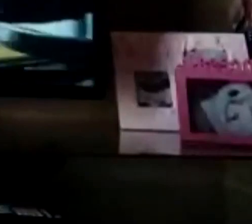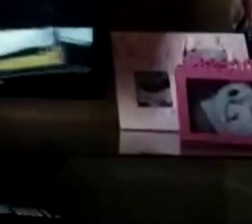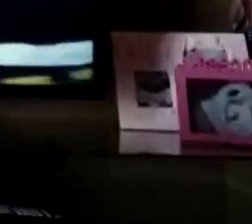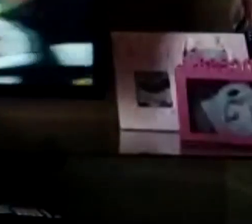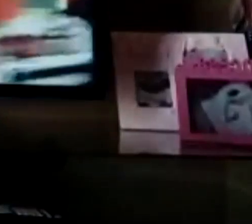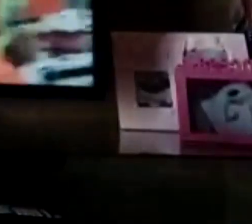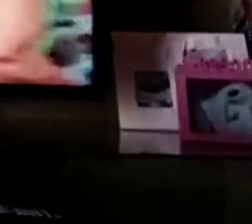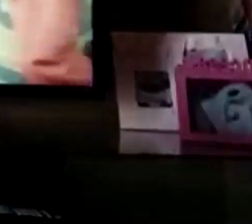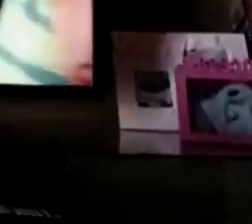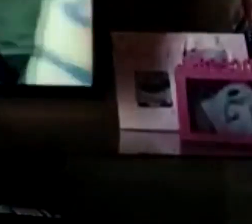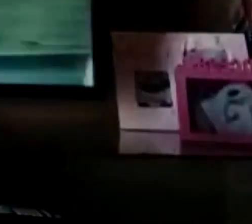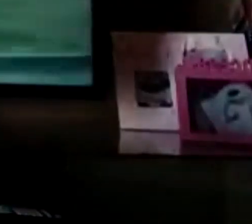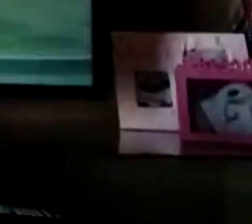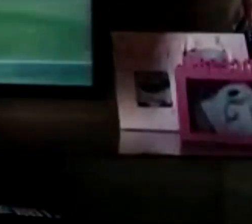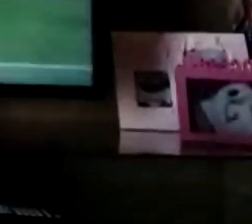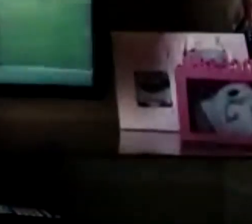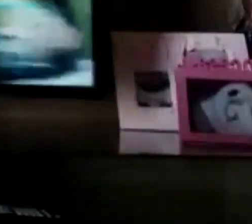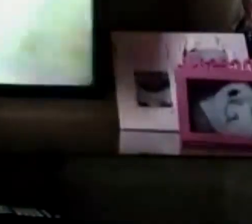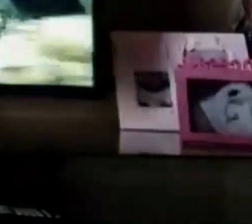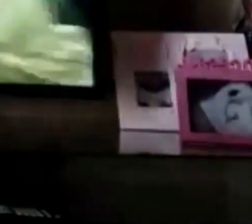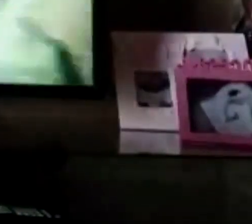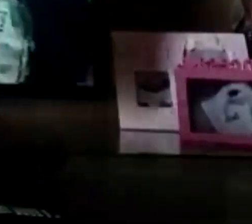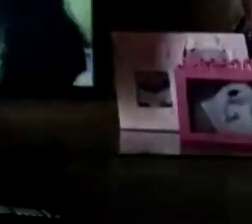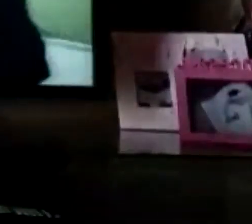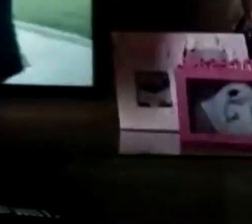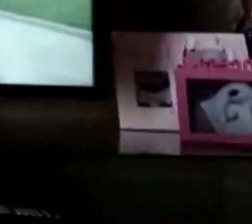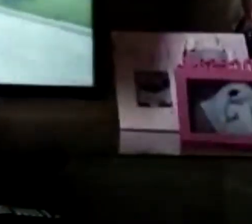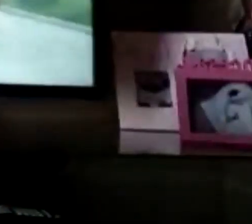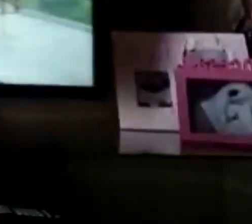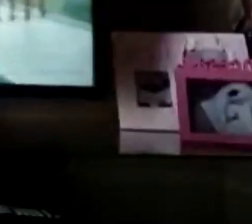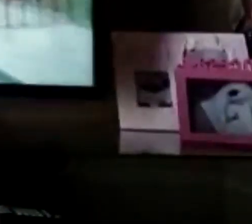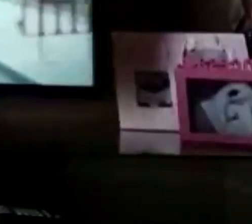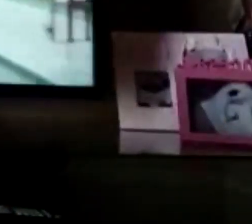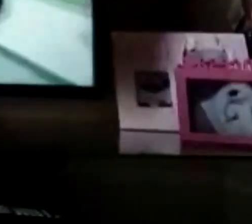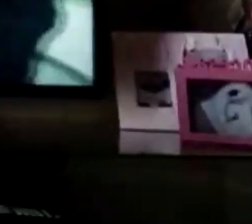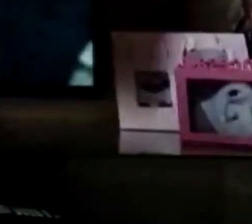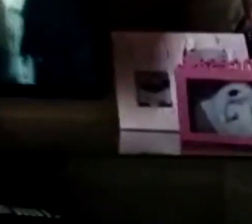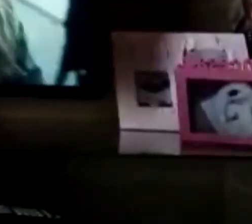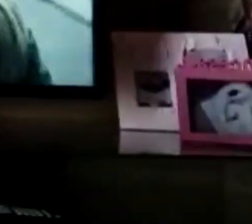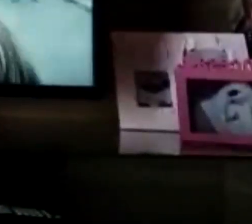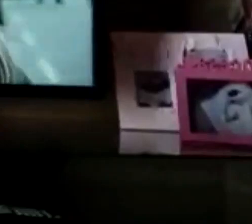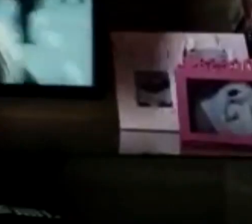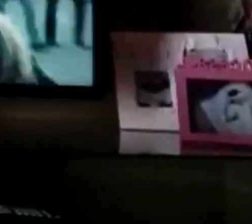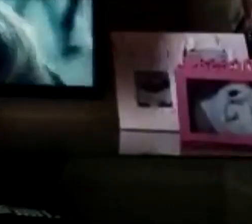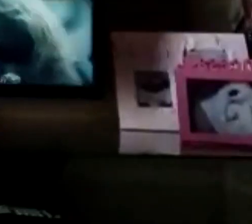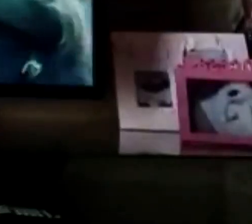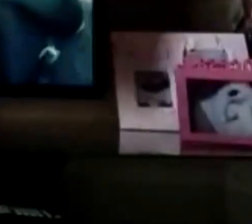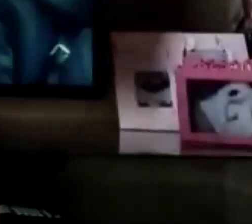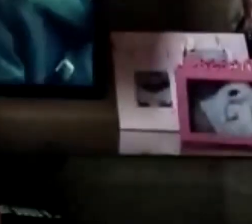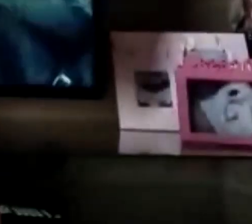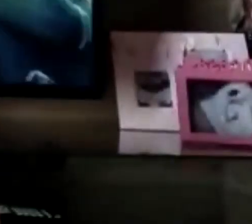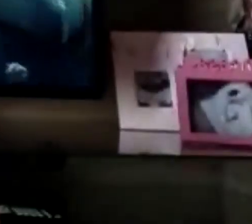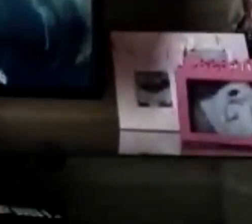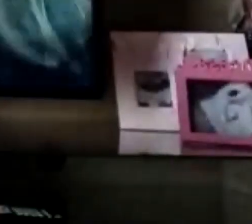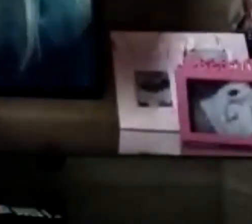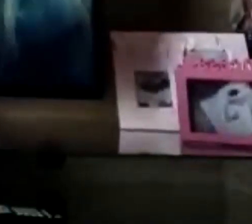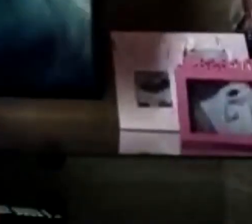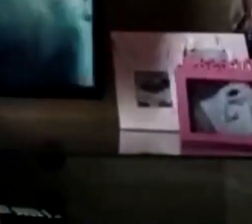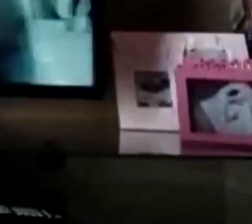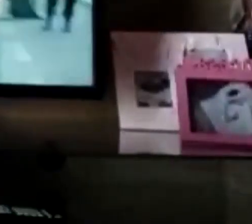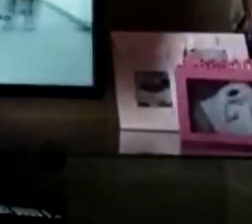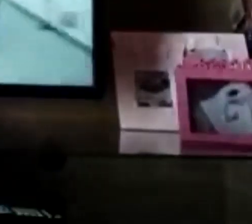vocês um pouquinho sobre algumas películas, alguns seriados que podem ajudá-los a aprender um pouco o espanhol.